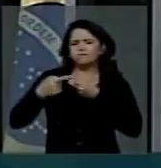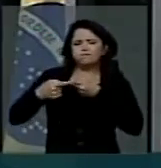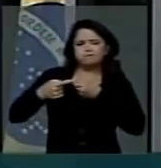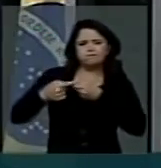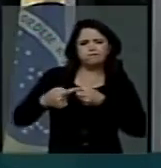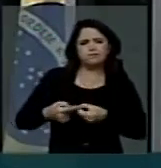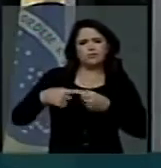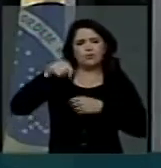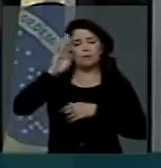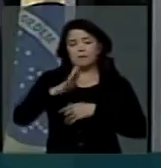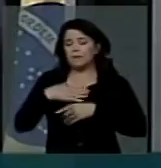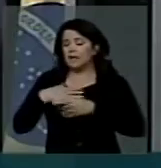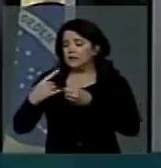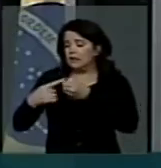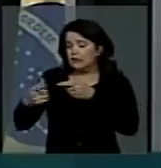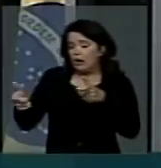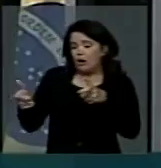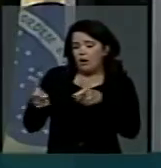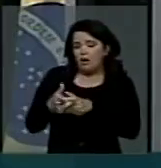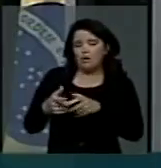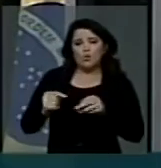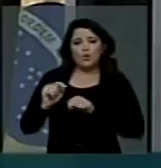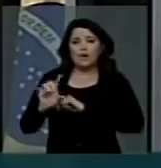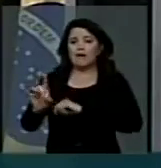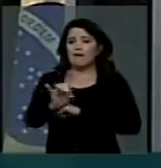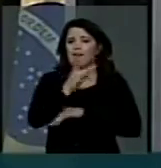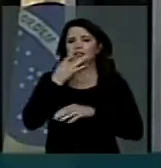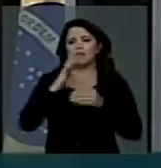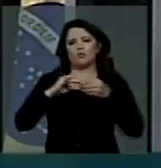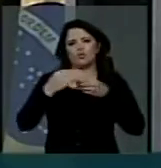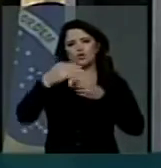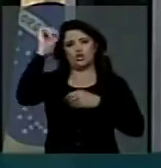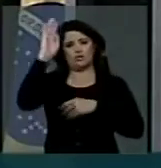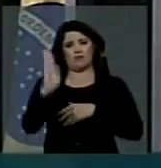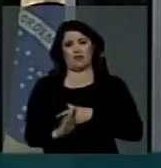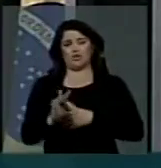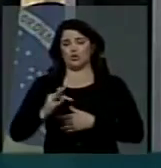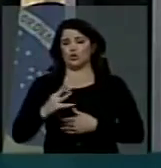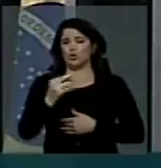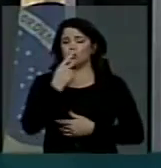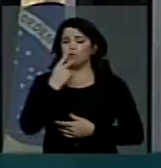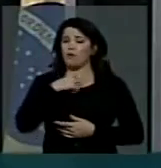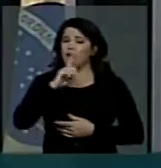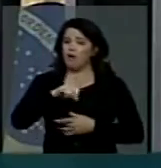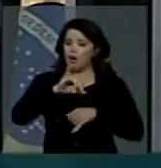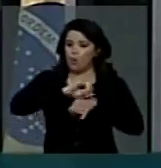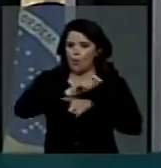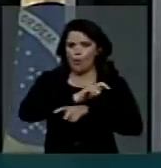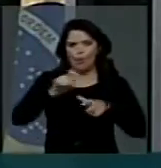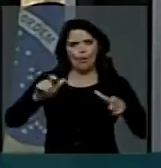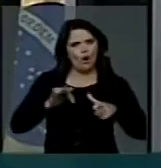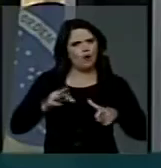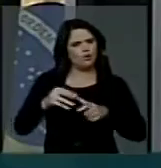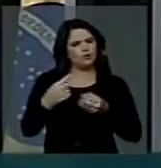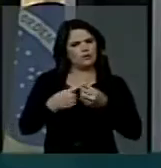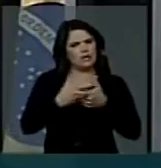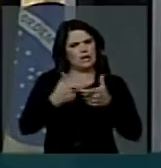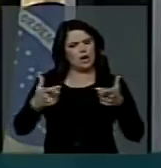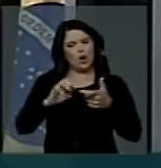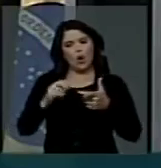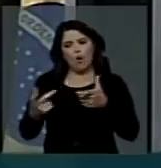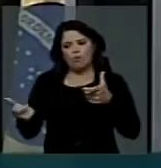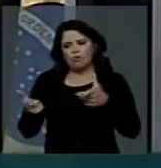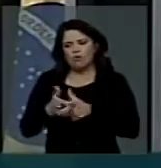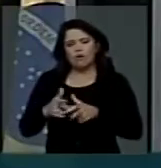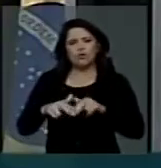país, às pequenas comunidades, em cada município do Brasil, seja os grandes centros urbanos, seja nas pequenas